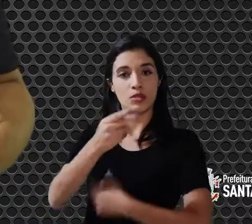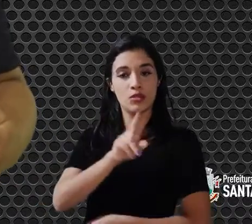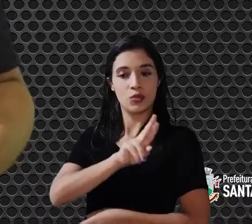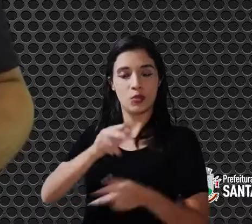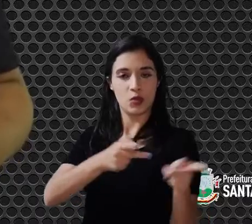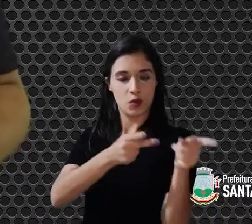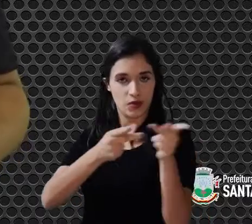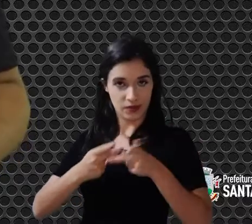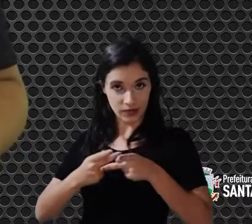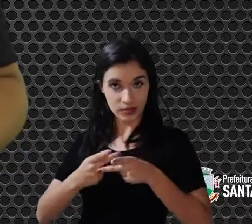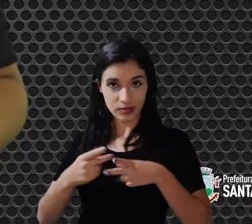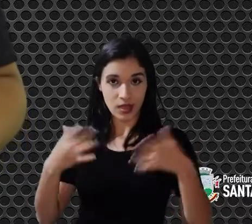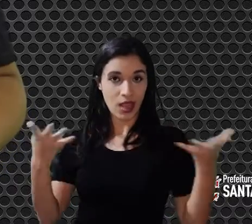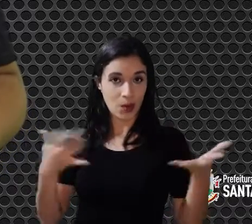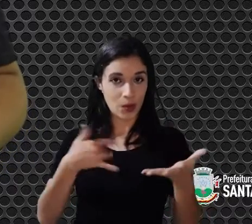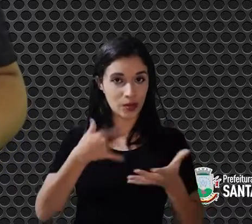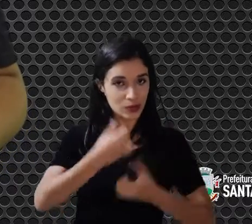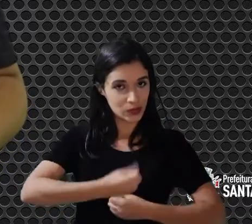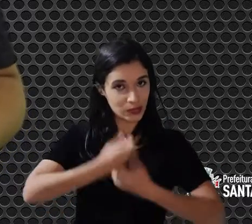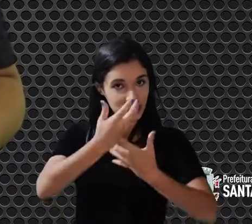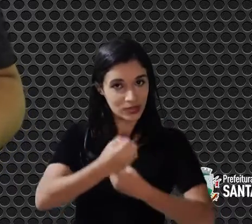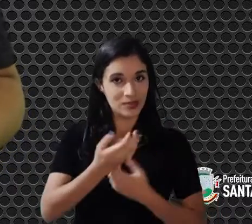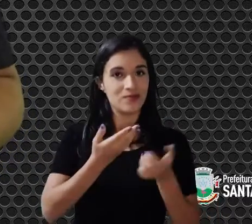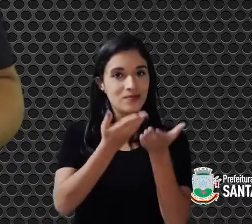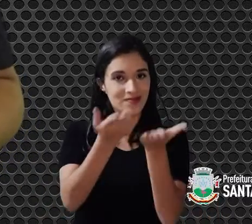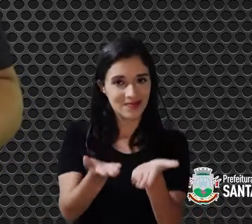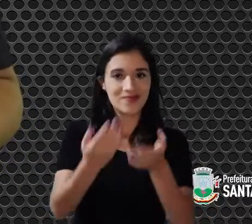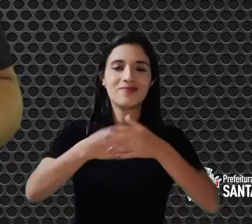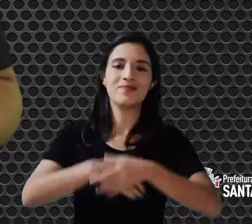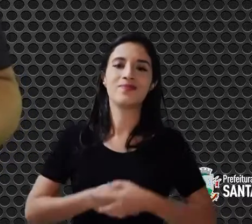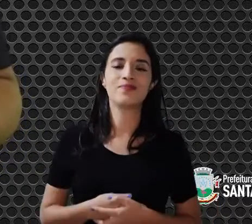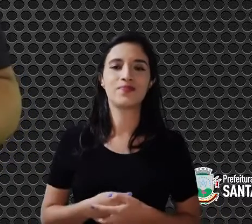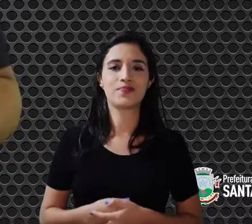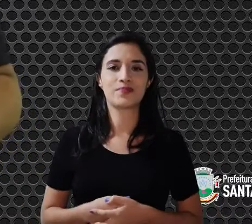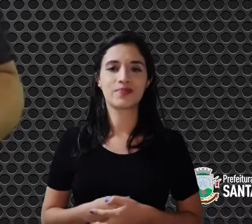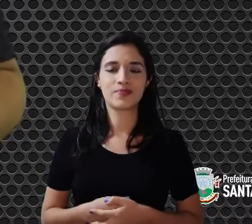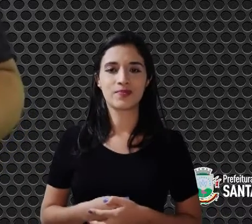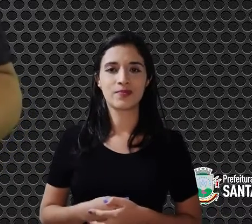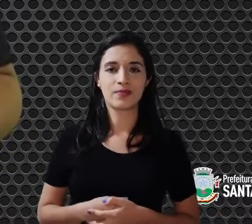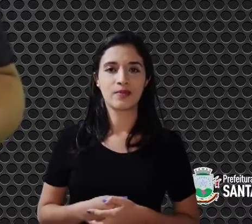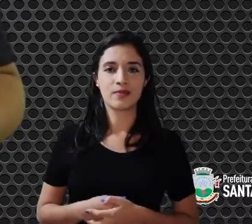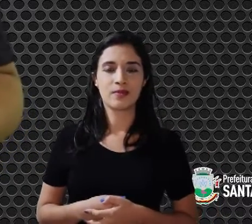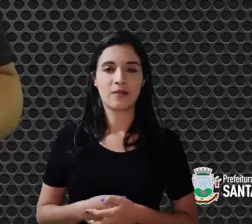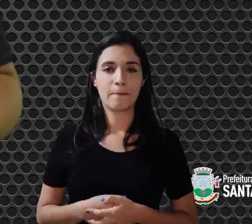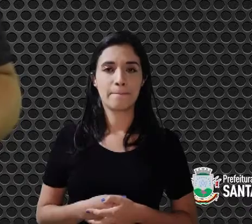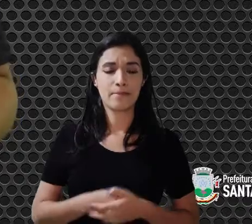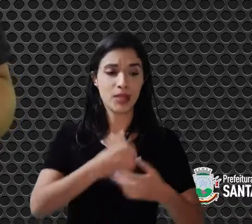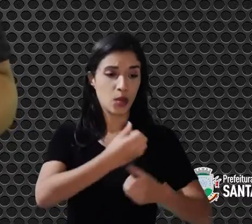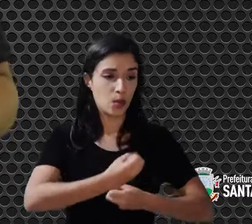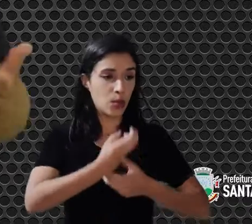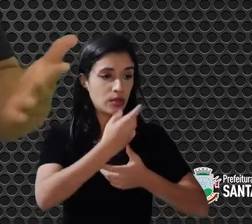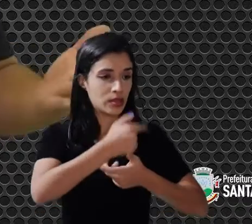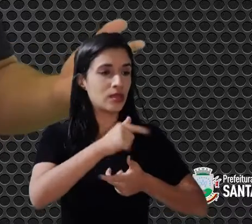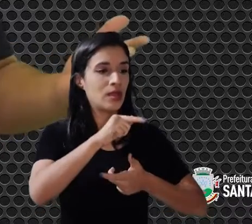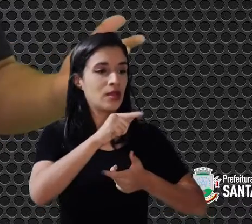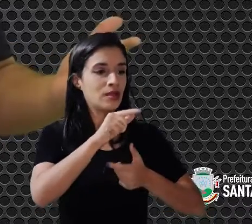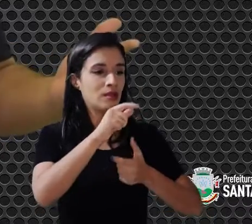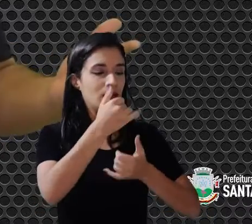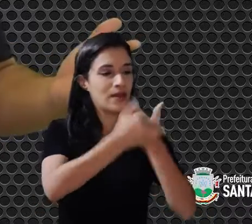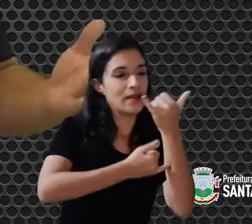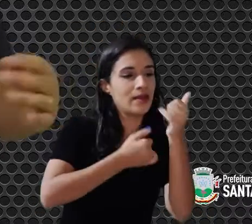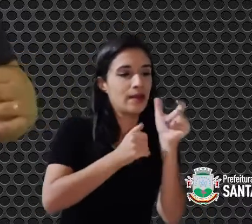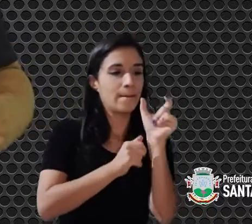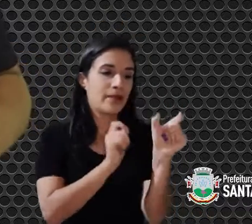Convite, e irei recitá-la para vocês agora. Poesia é brincar com